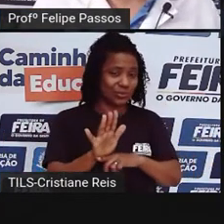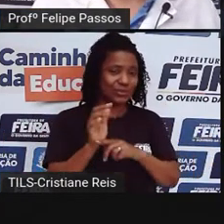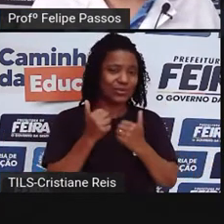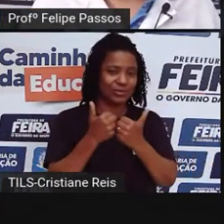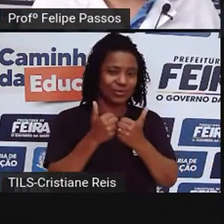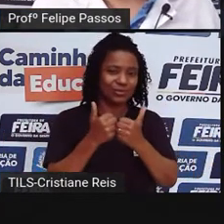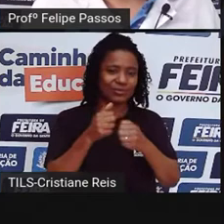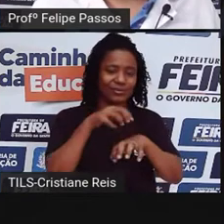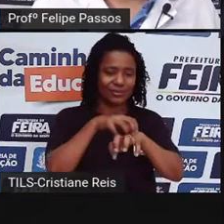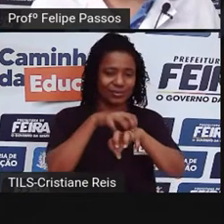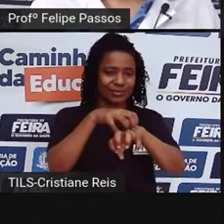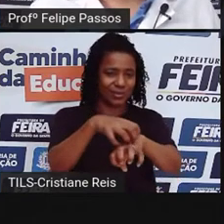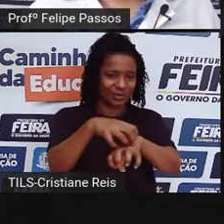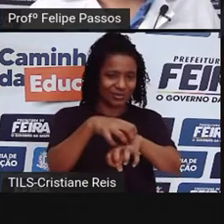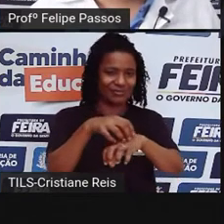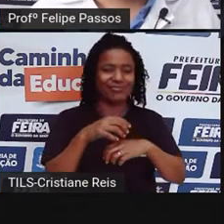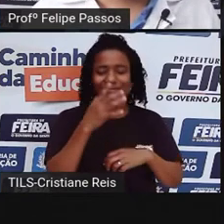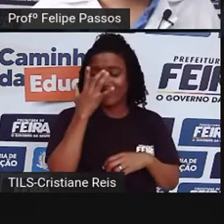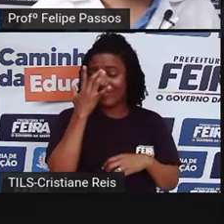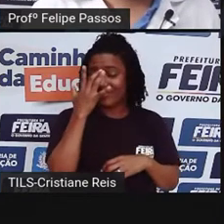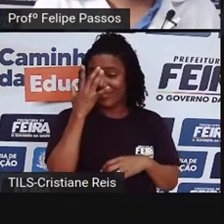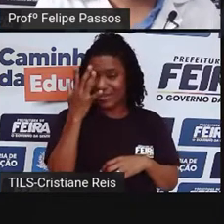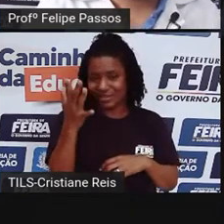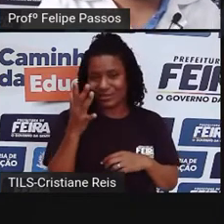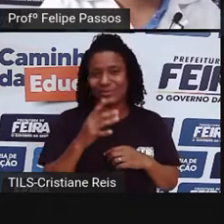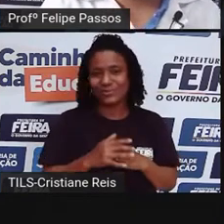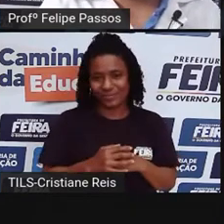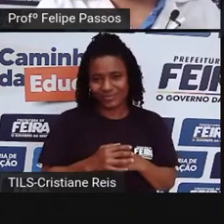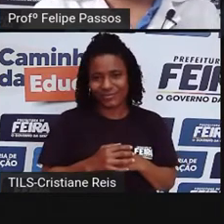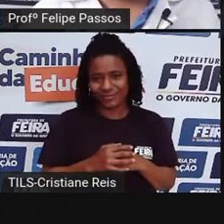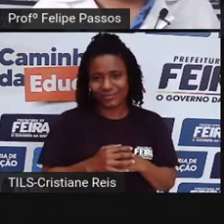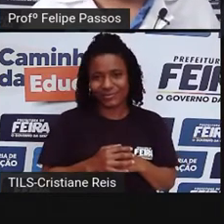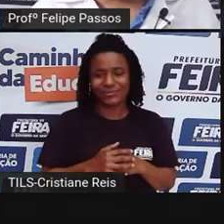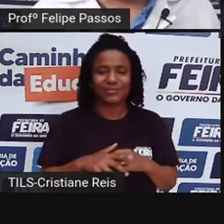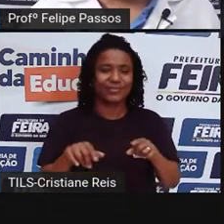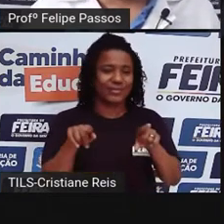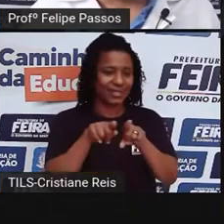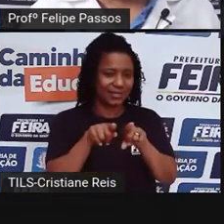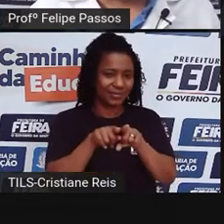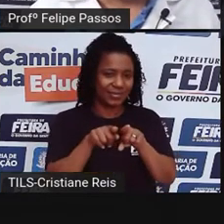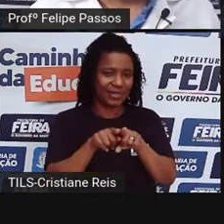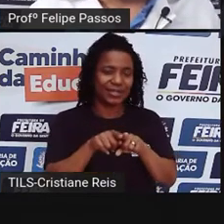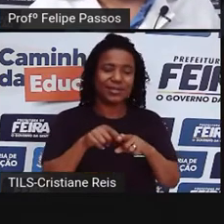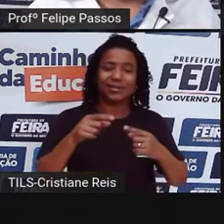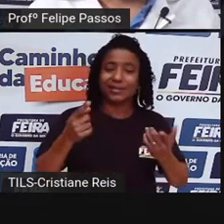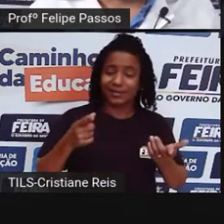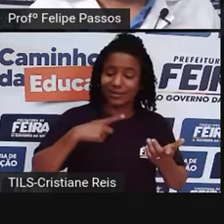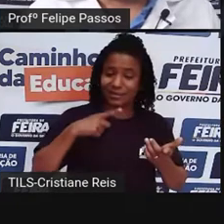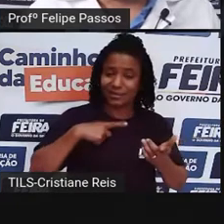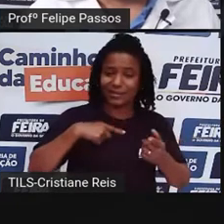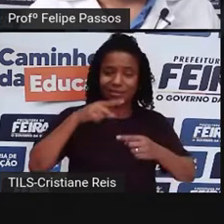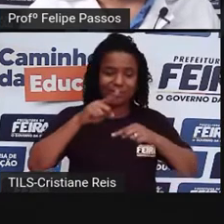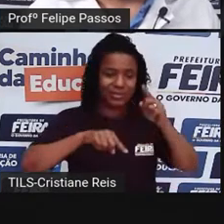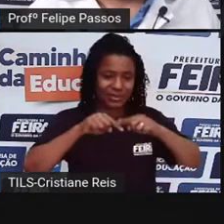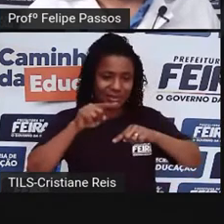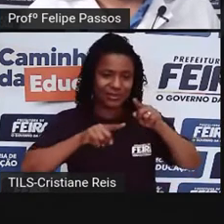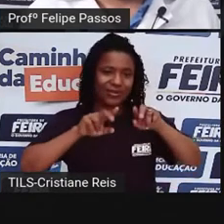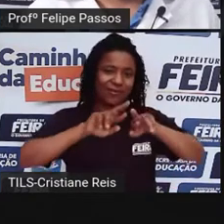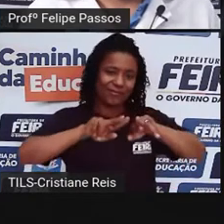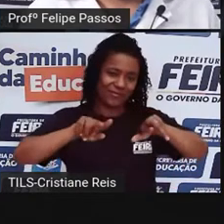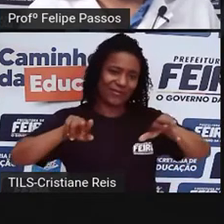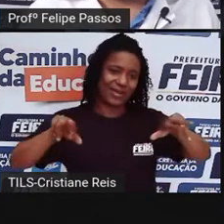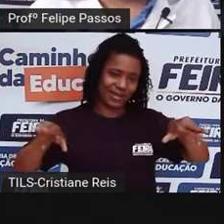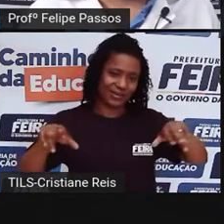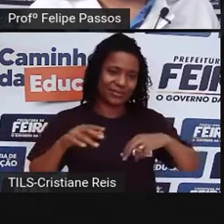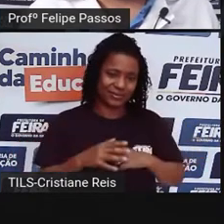tira a parte do peso, você facilita a quantidade de objetos que você pode carregar. Então a roda, ela